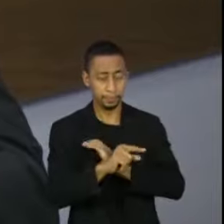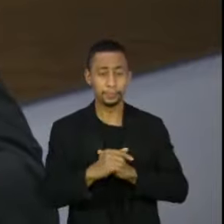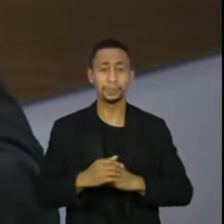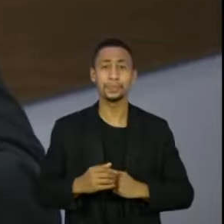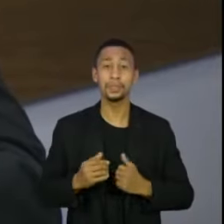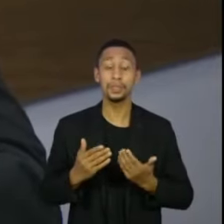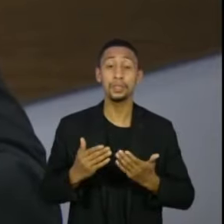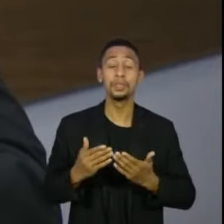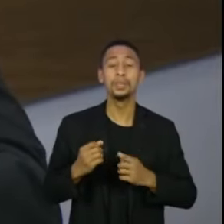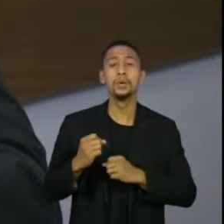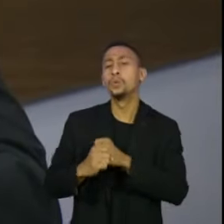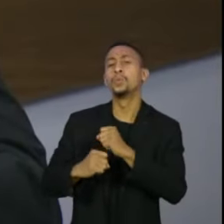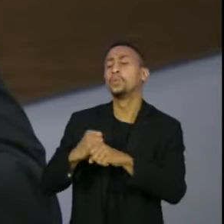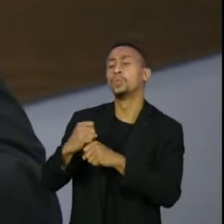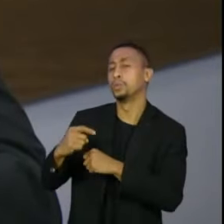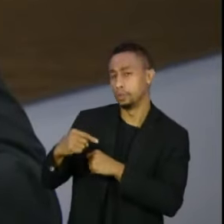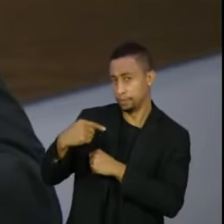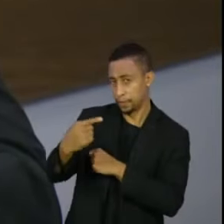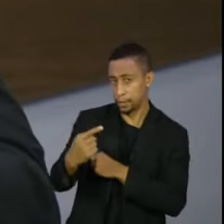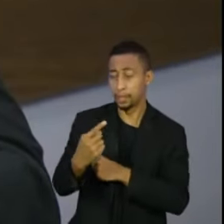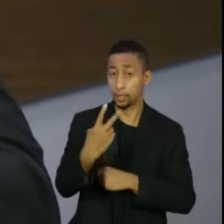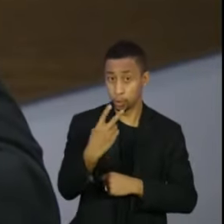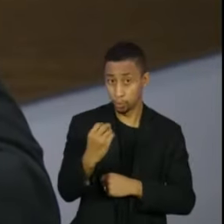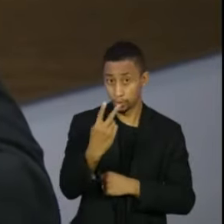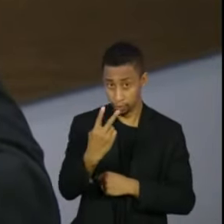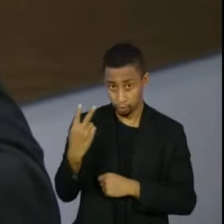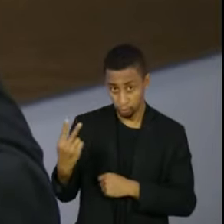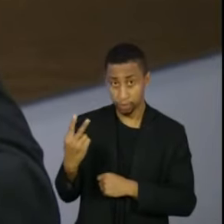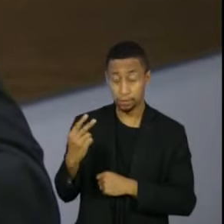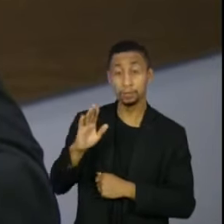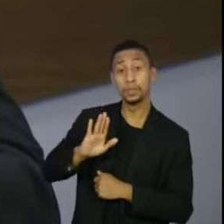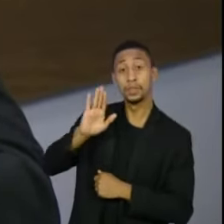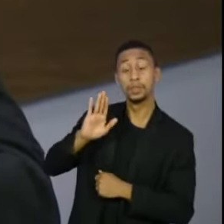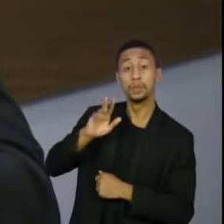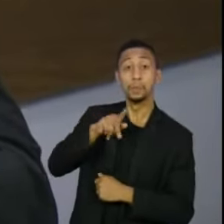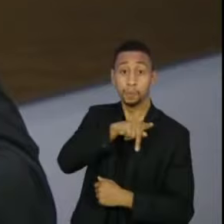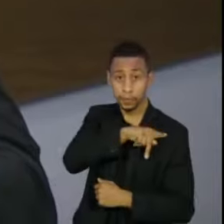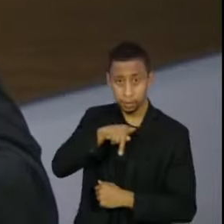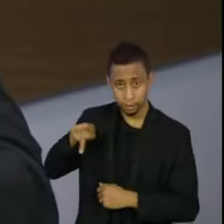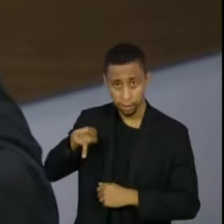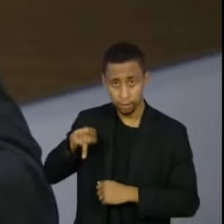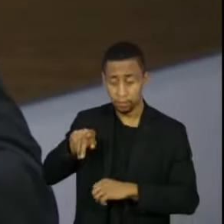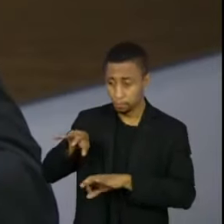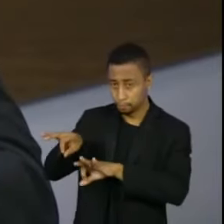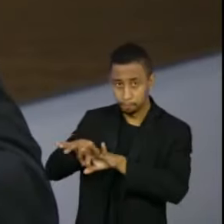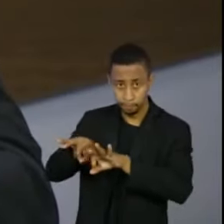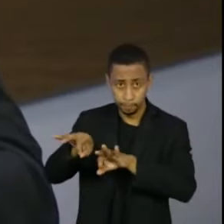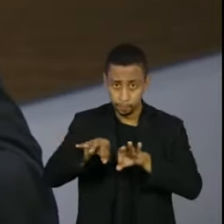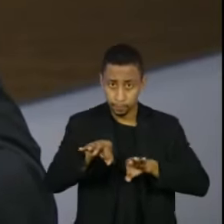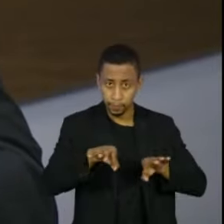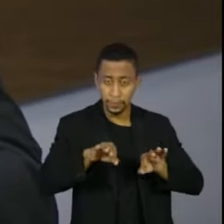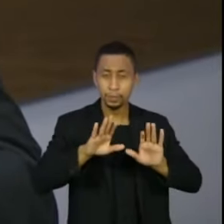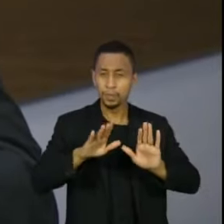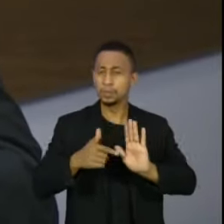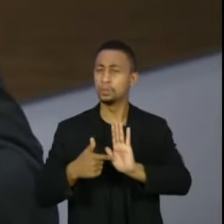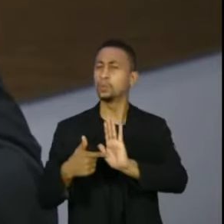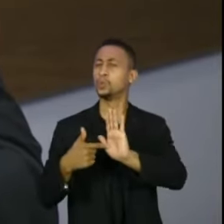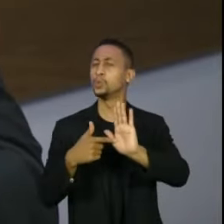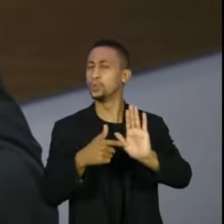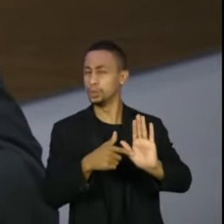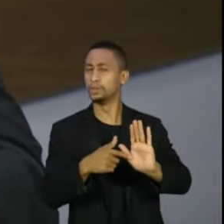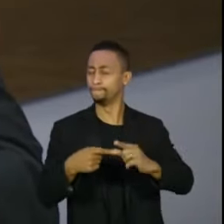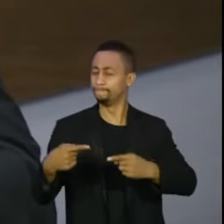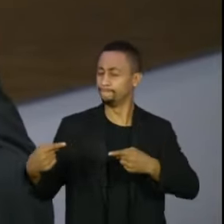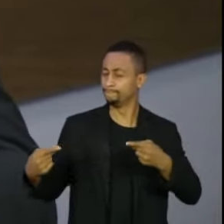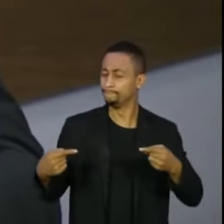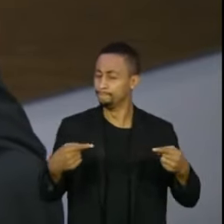no ano que vem temos eleições presidenciais e, num ambiente já, com alguns sinais de tensão